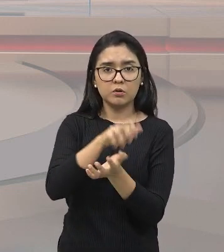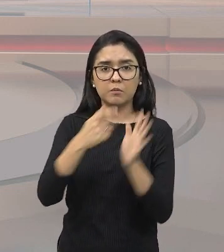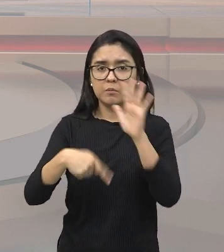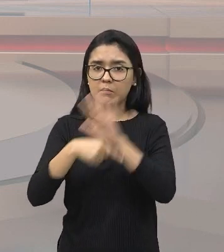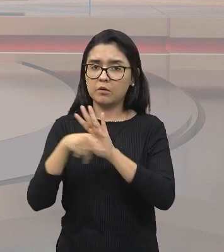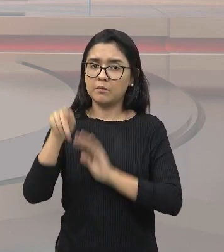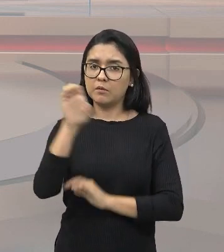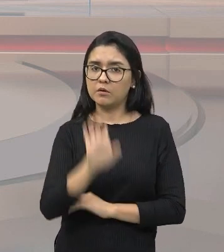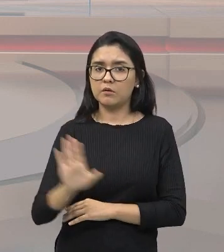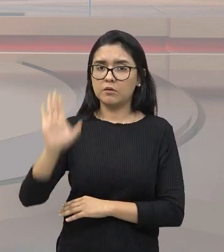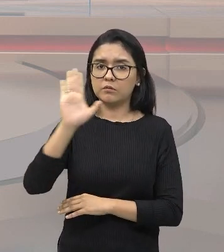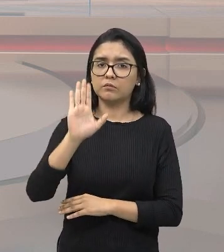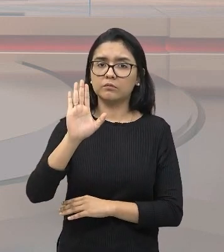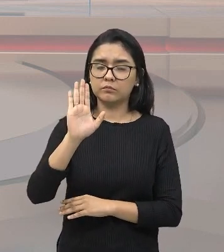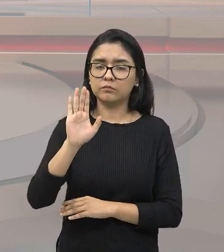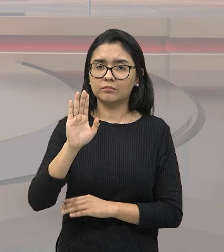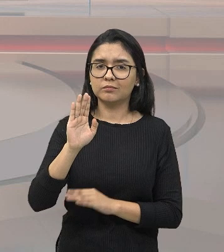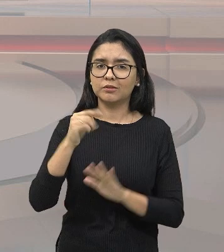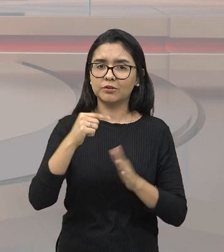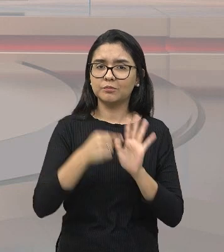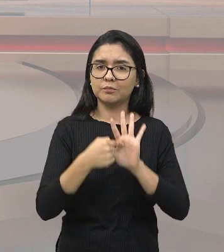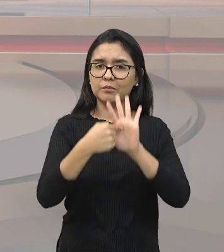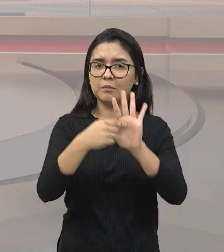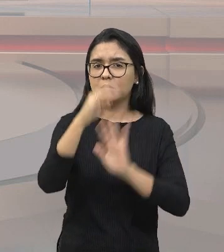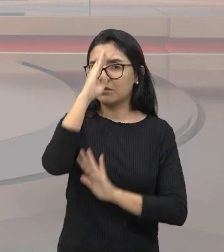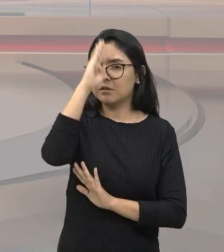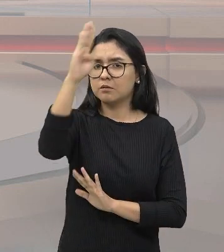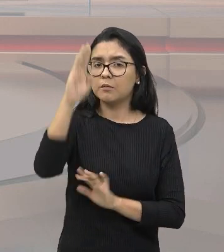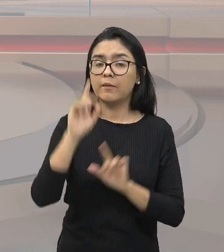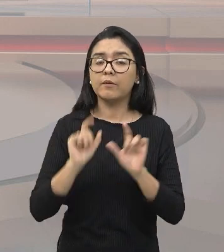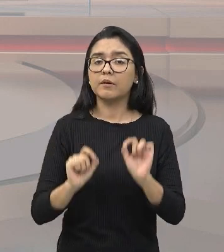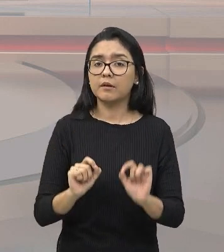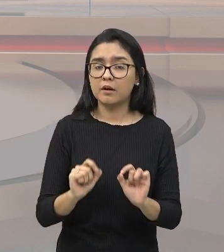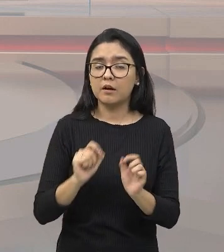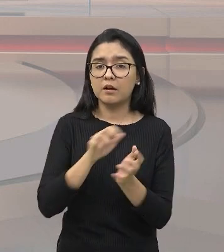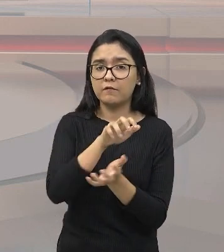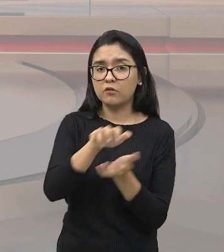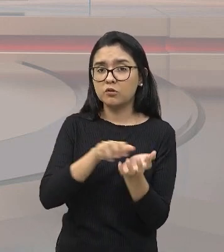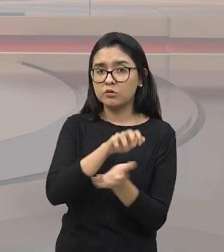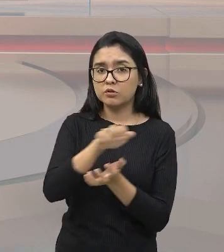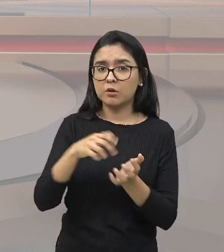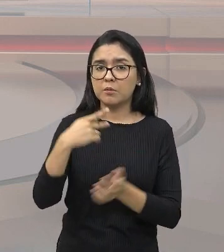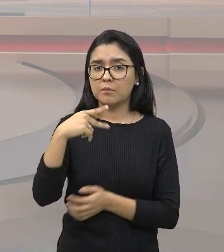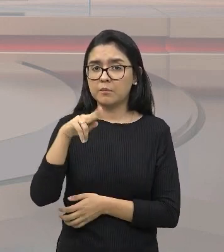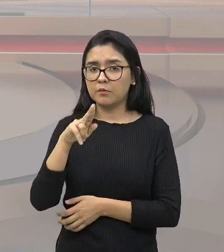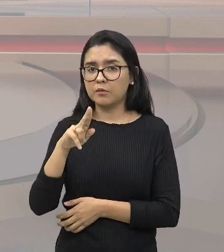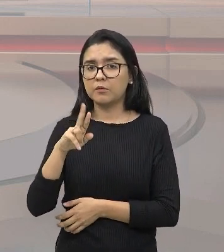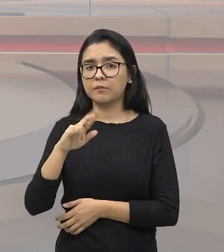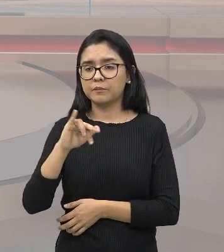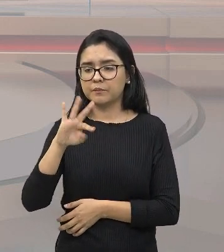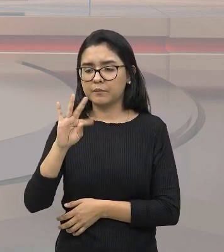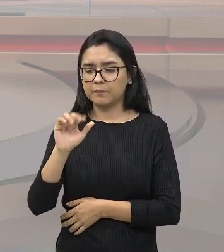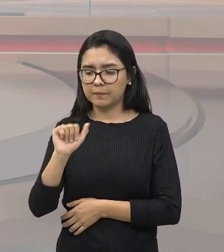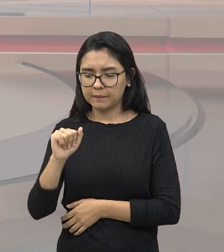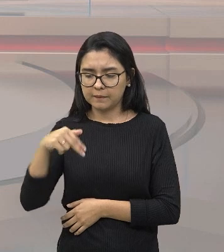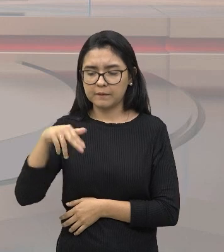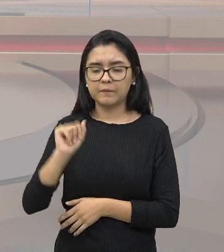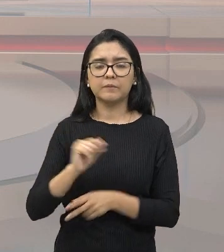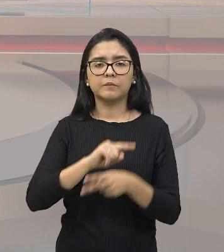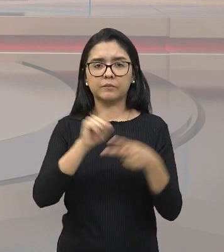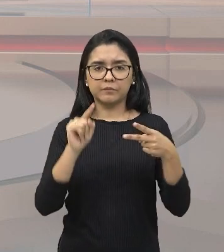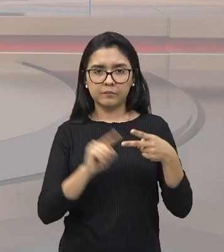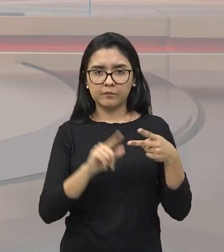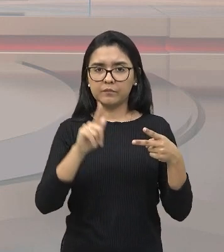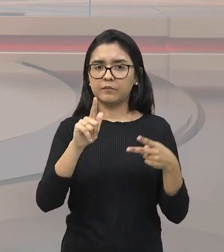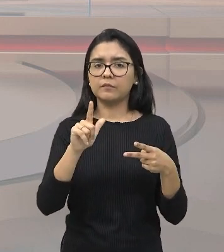quais a gente citou principalmente como início de tudo, ali, revoluções puritana e gloriosa na Inglaterra passando para a independência dos